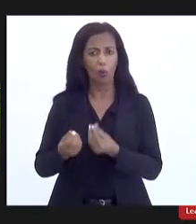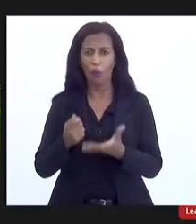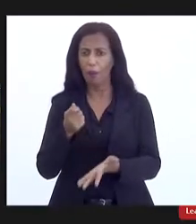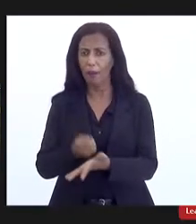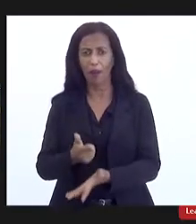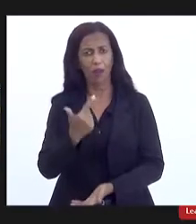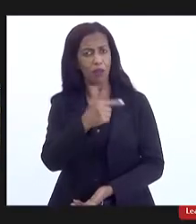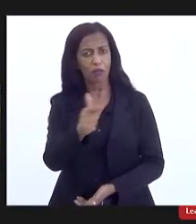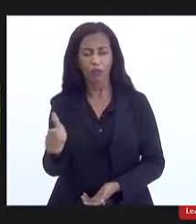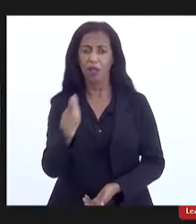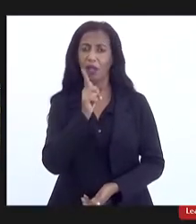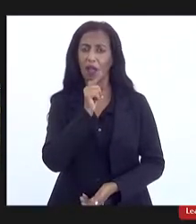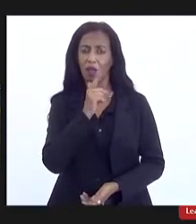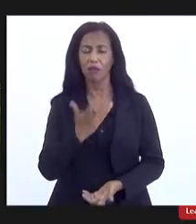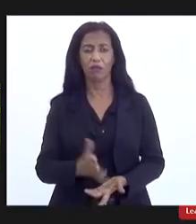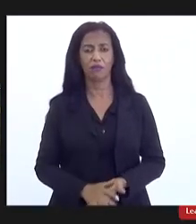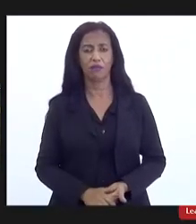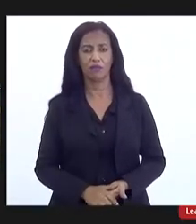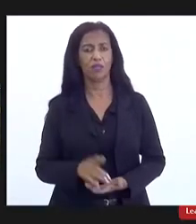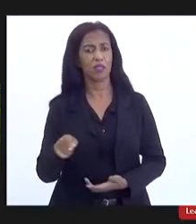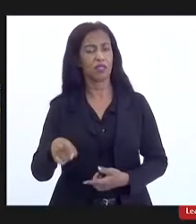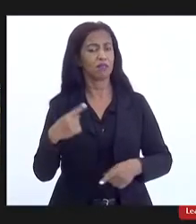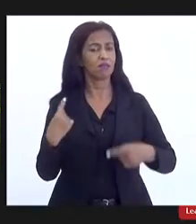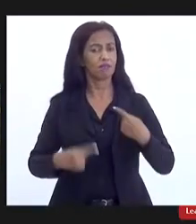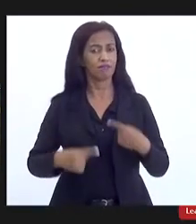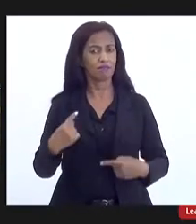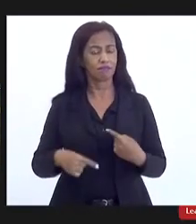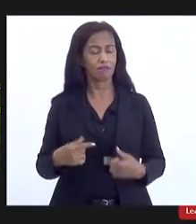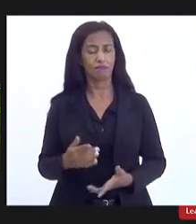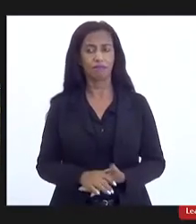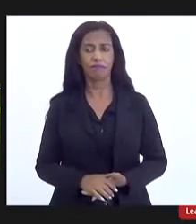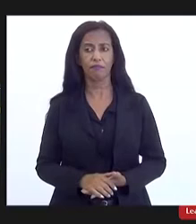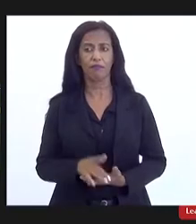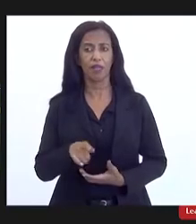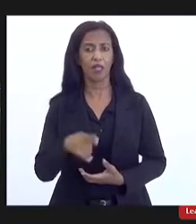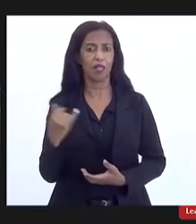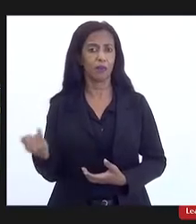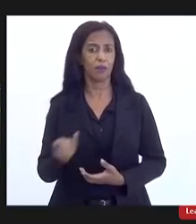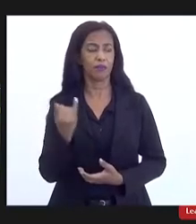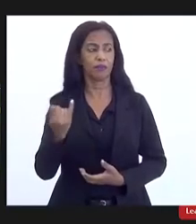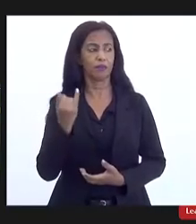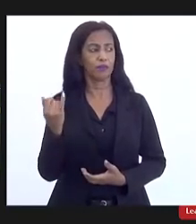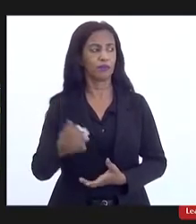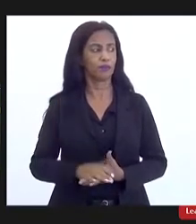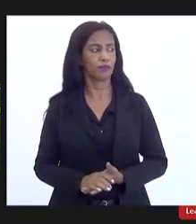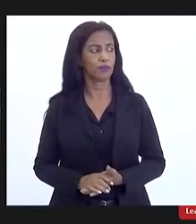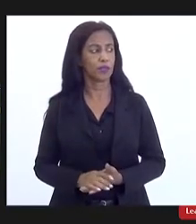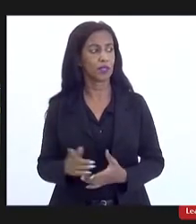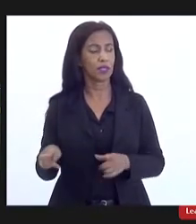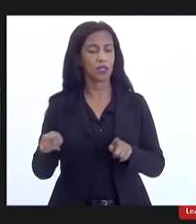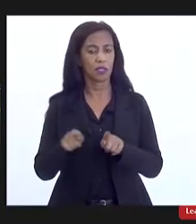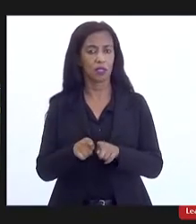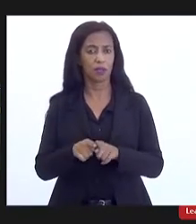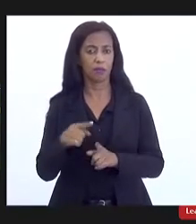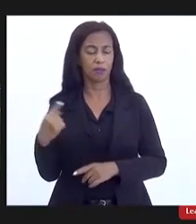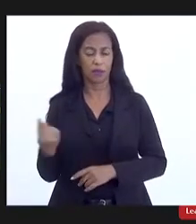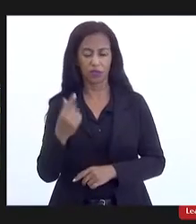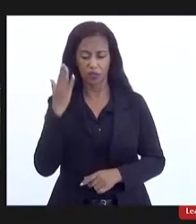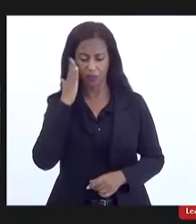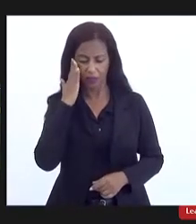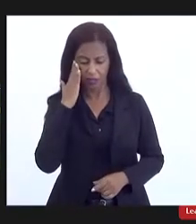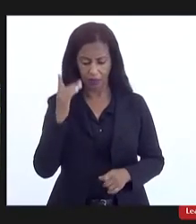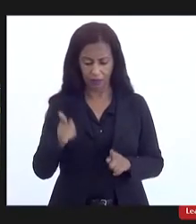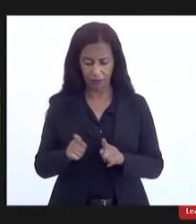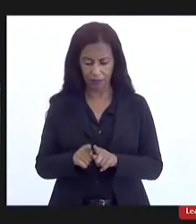tem água e esse debate ele é fundamental. E ainda mais que a gente sabe também,